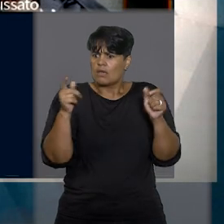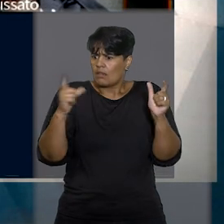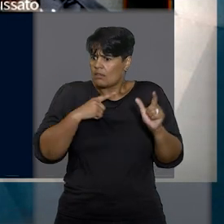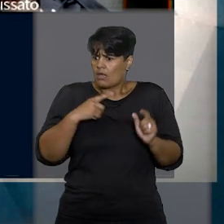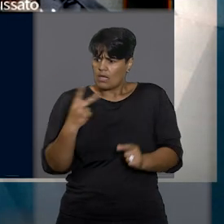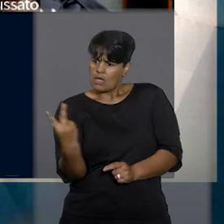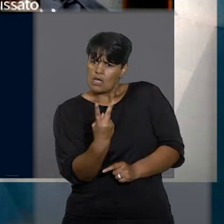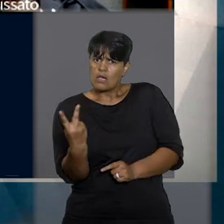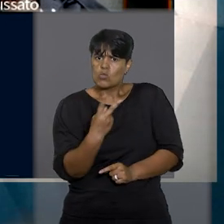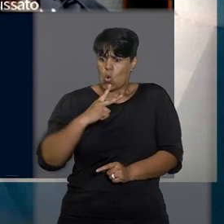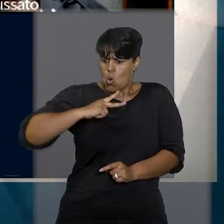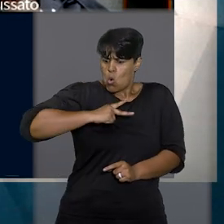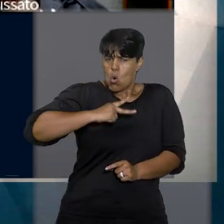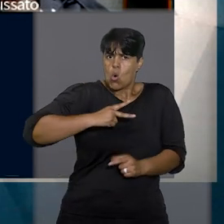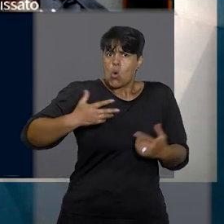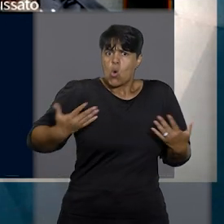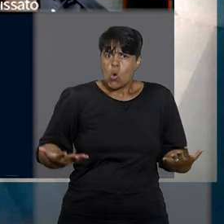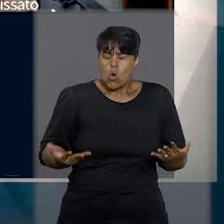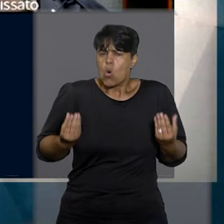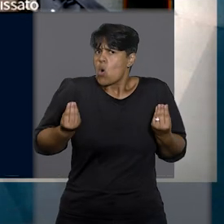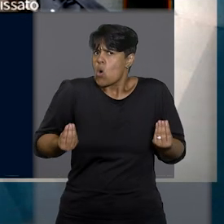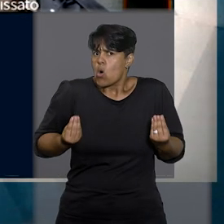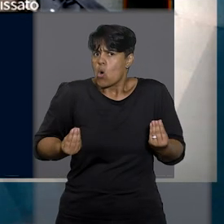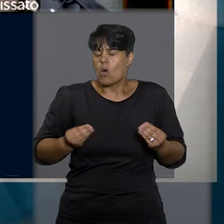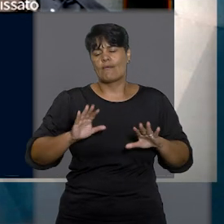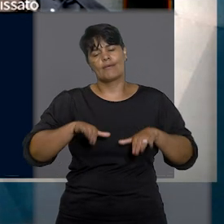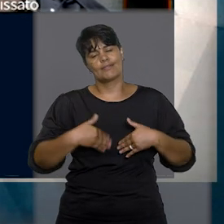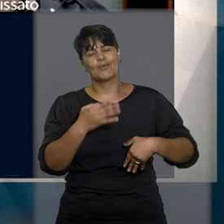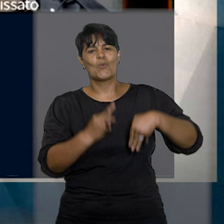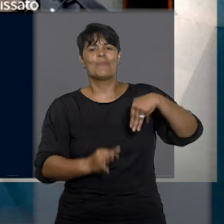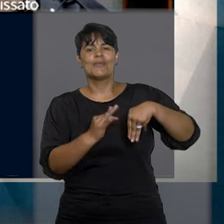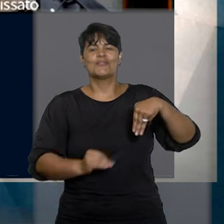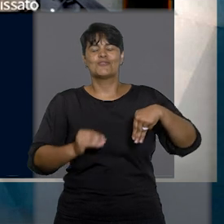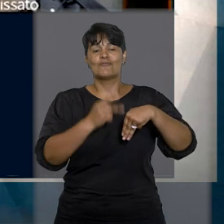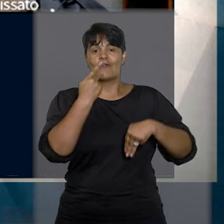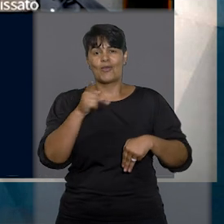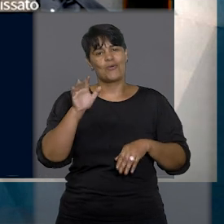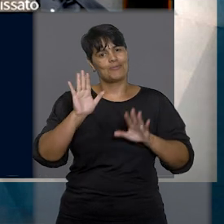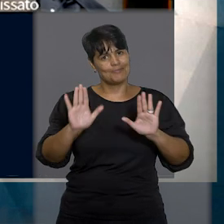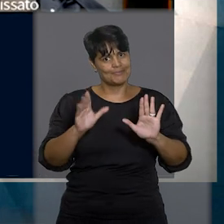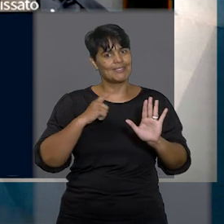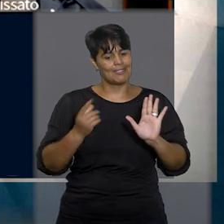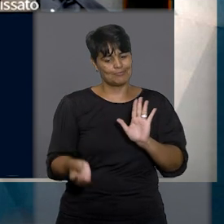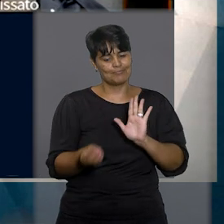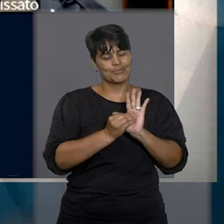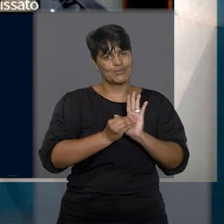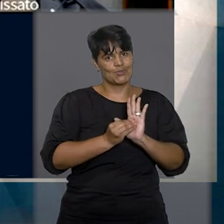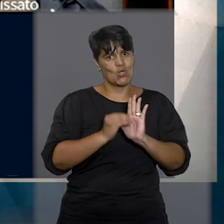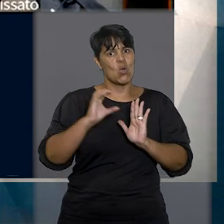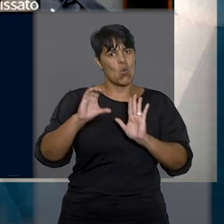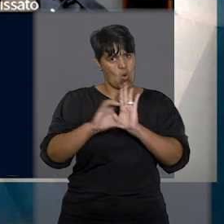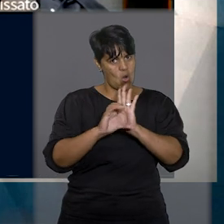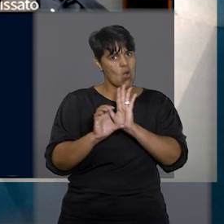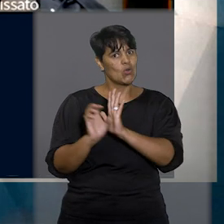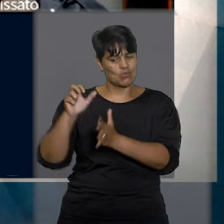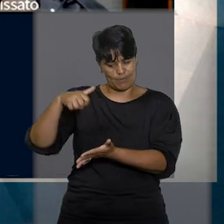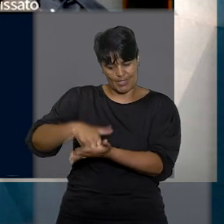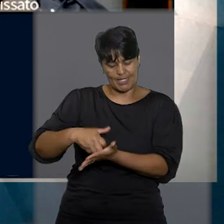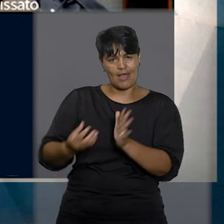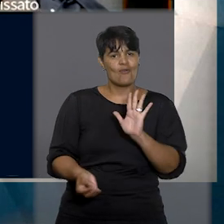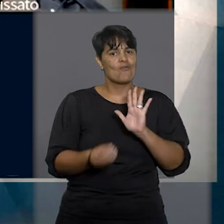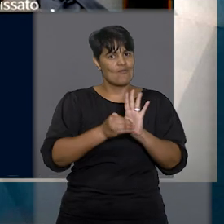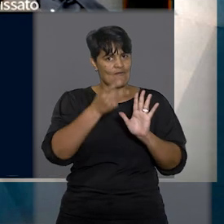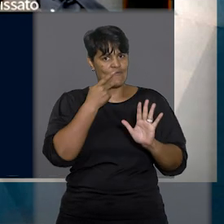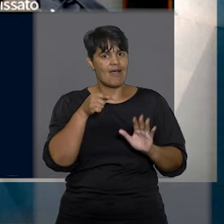relator, ministro Sebastião Rei Júnior, lembrou que segundo o Código de Processo Penal, são proibidas de depor as pessoas que em razão